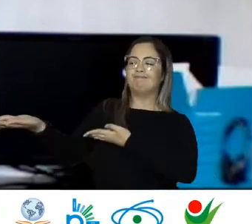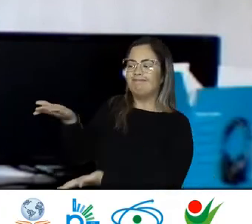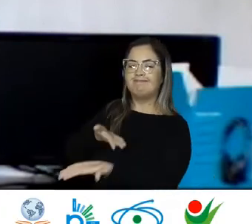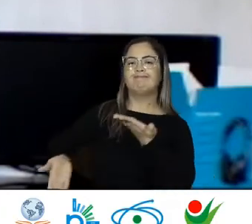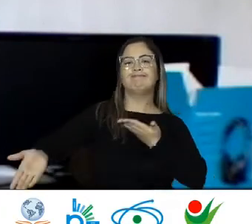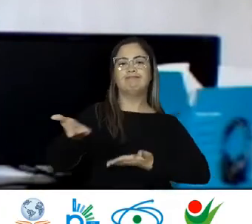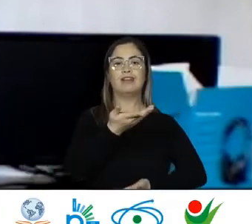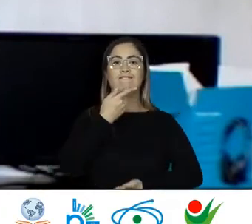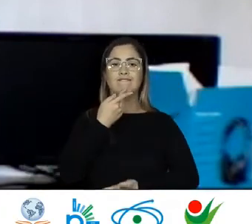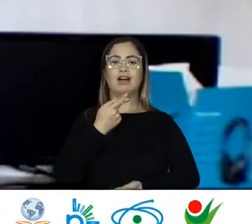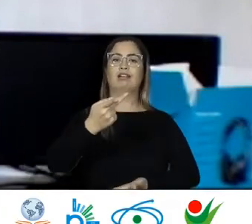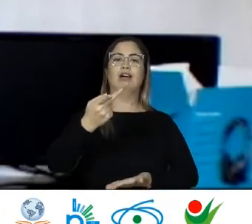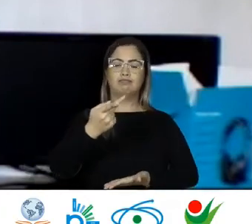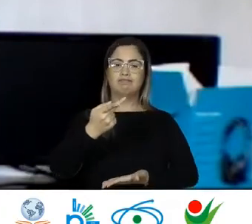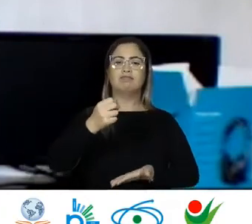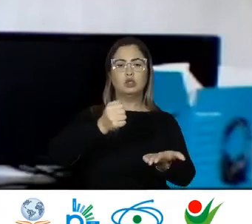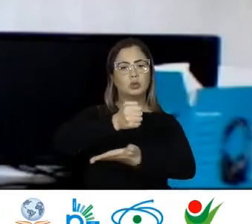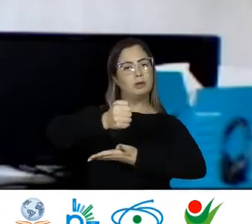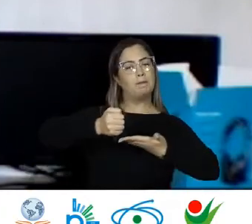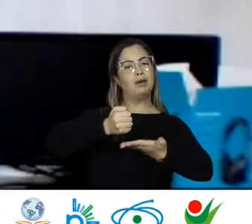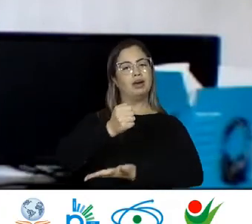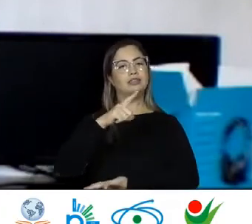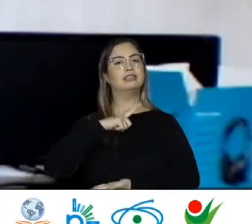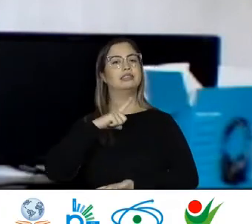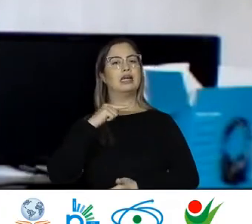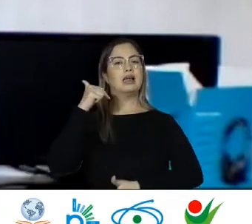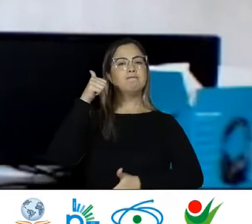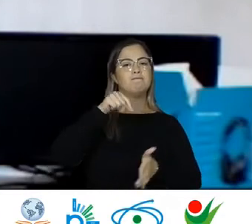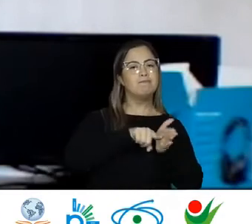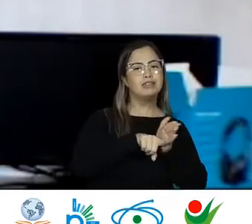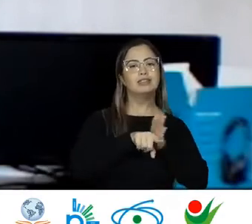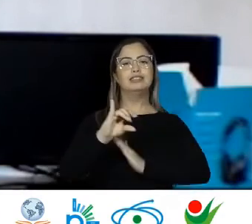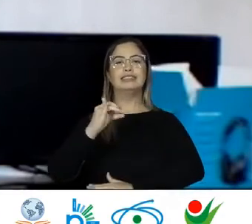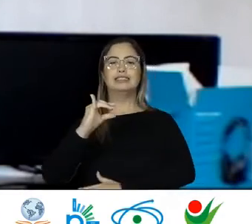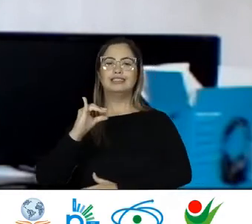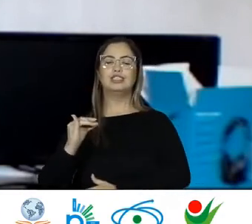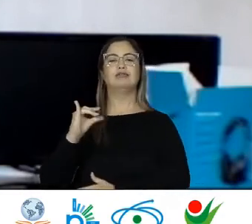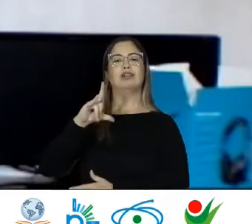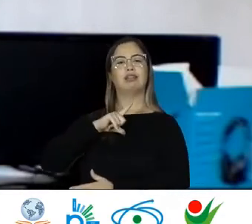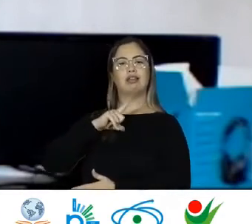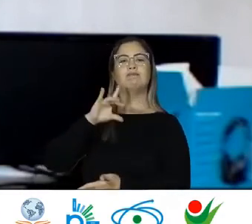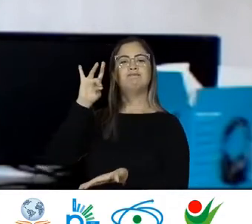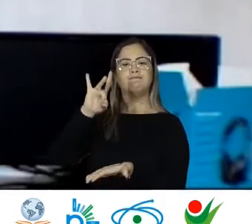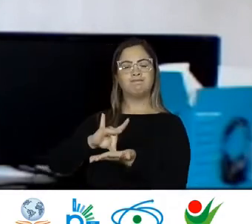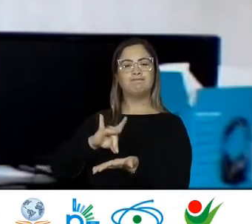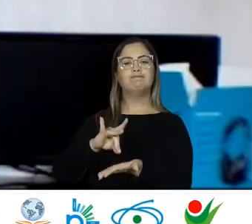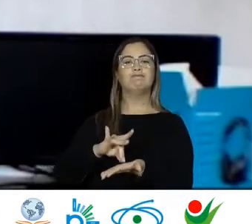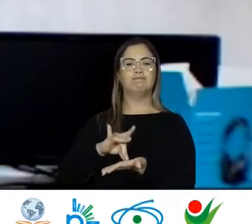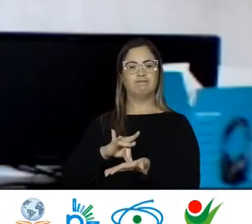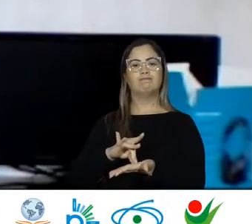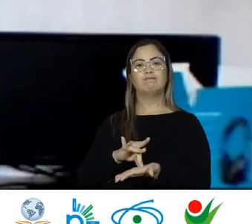público Com fundamento Com trabalho científico Com pesquisa séria Para que as coisas